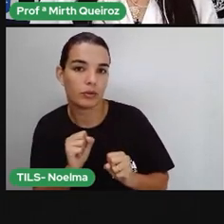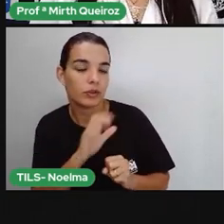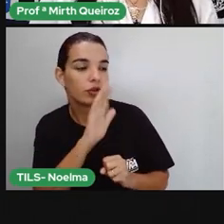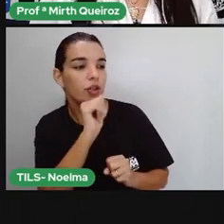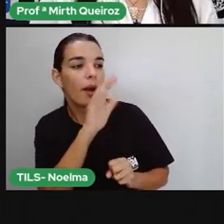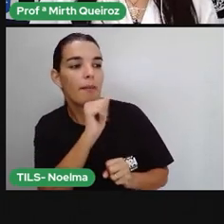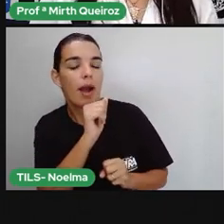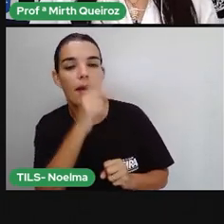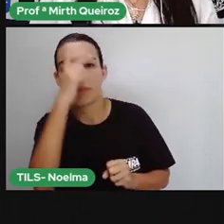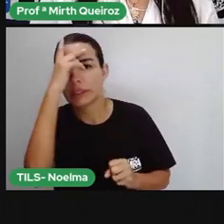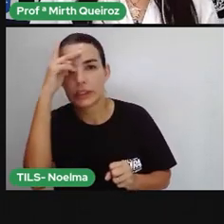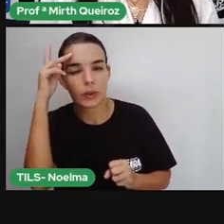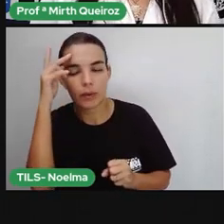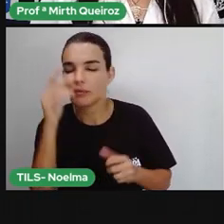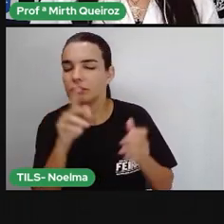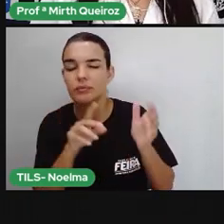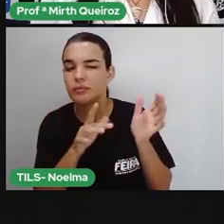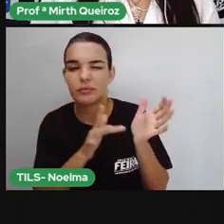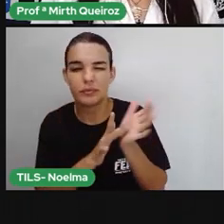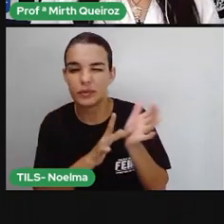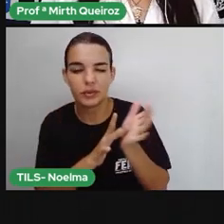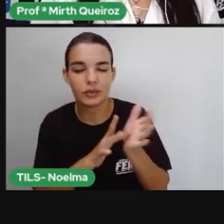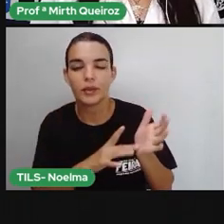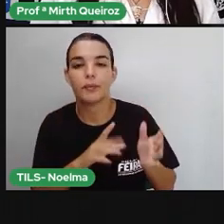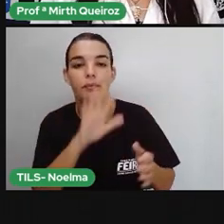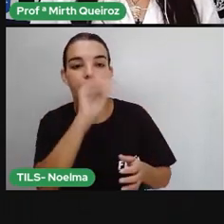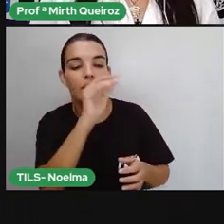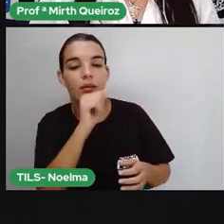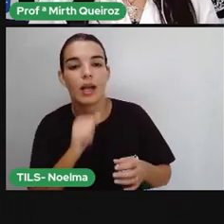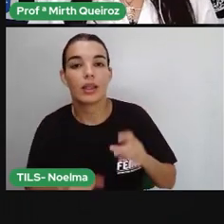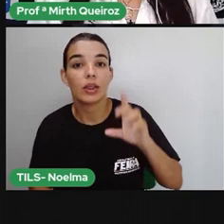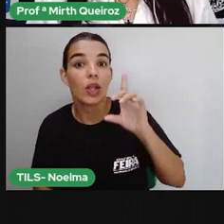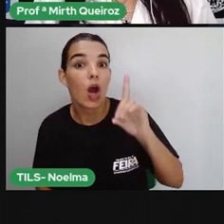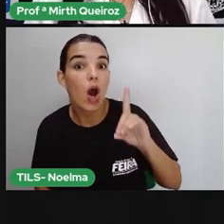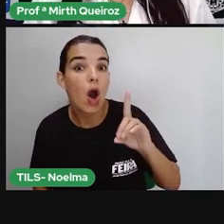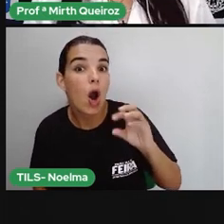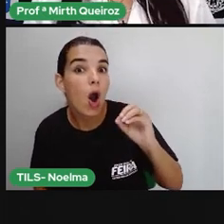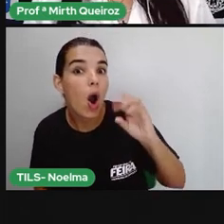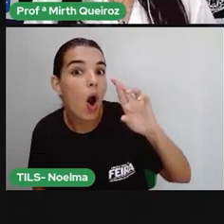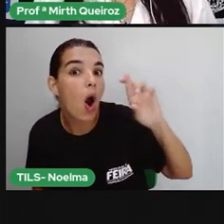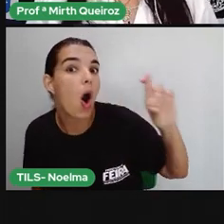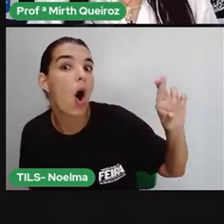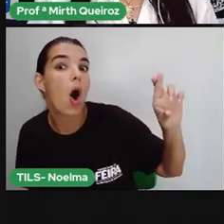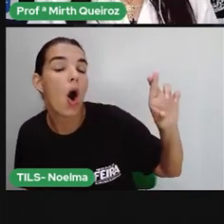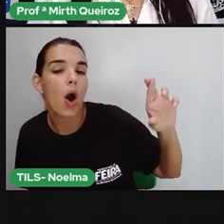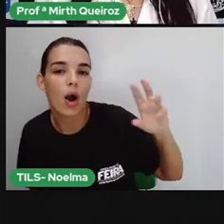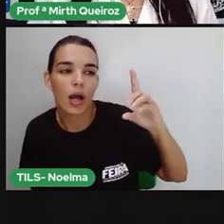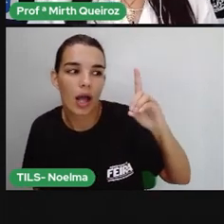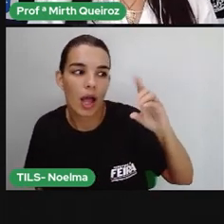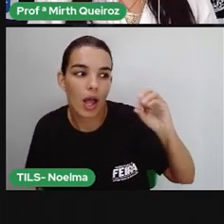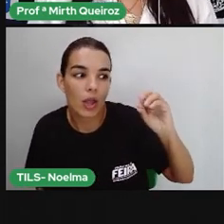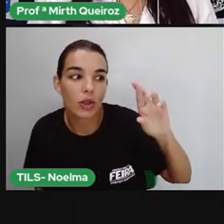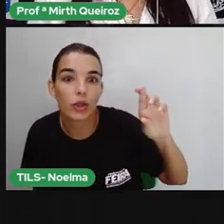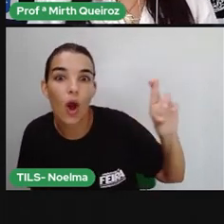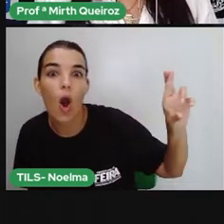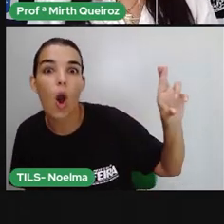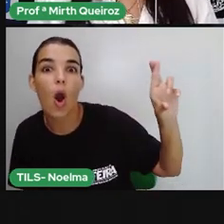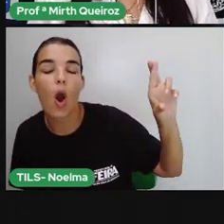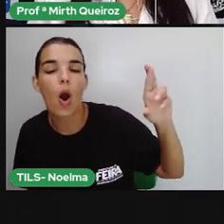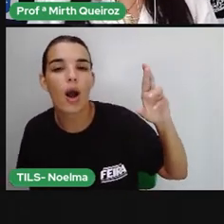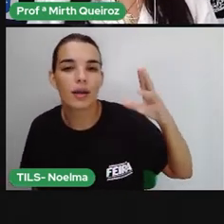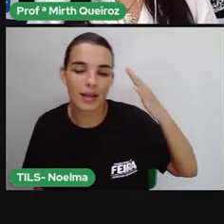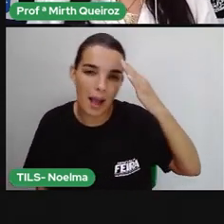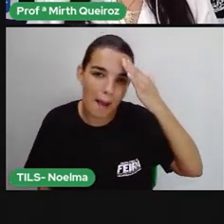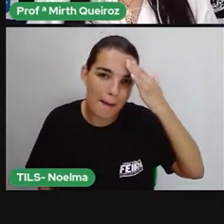pessoa e você vai chamar essa pessoa. Então, a gente fala assim, ó, liquidificador. Qual é a que tem maior intensidade?